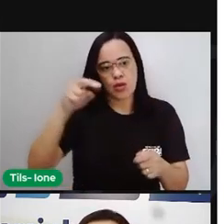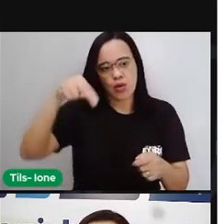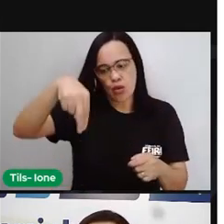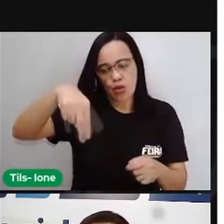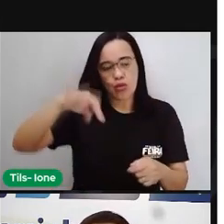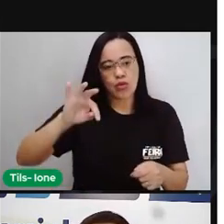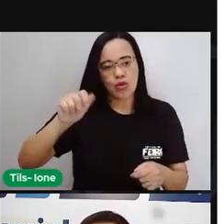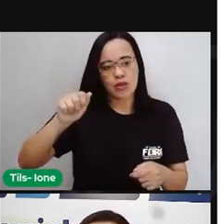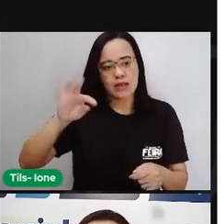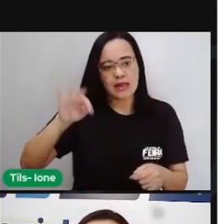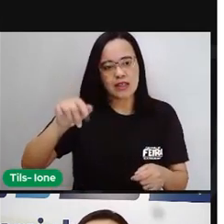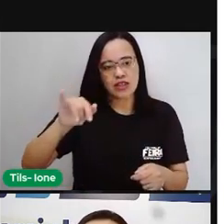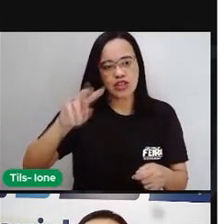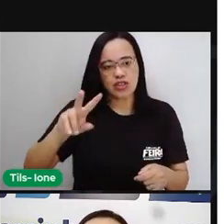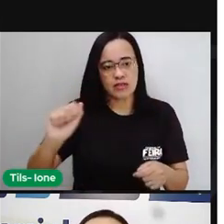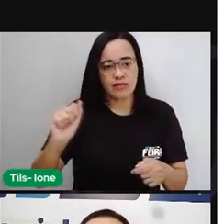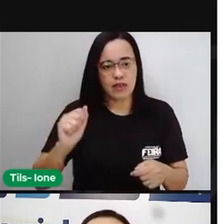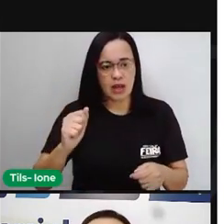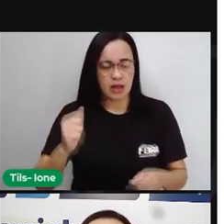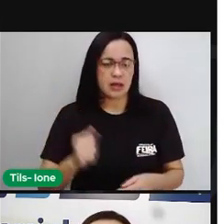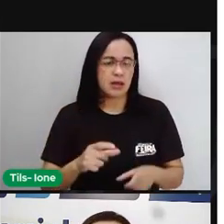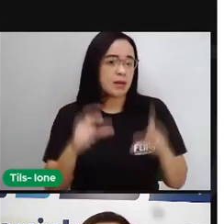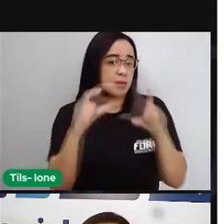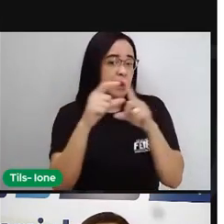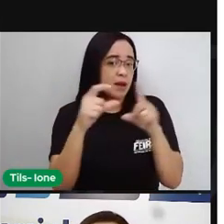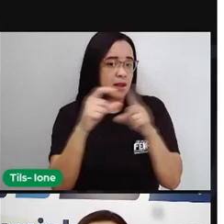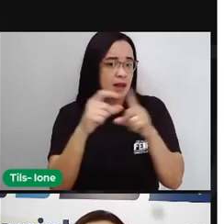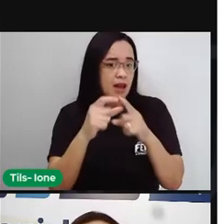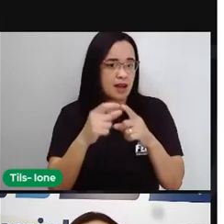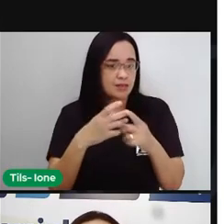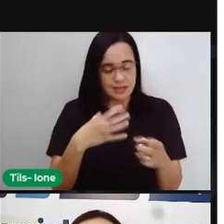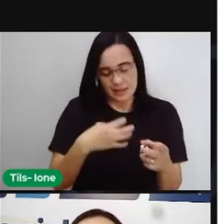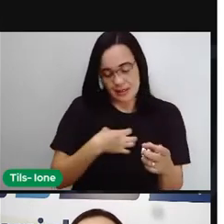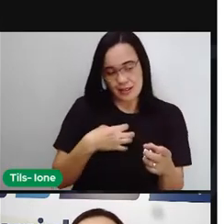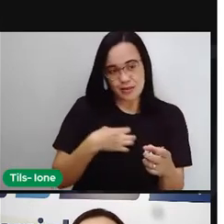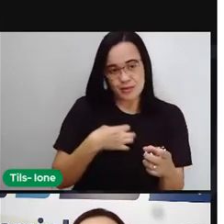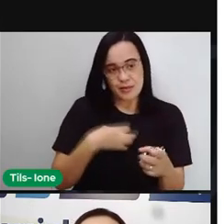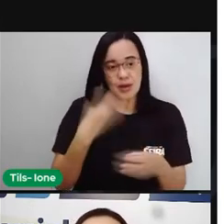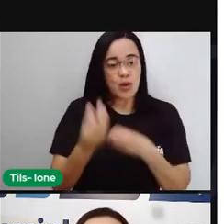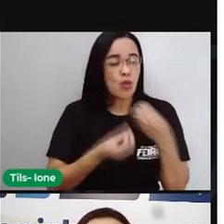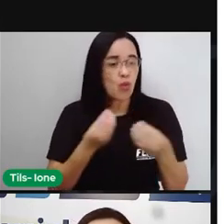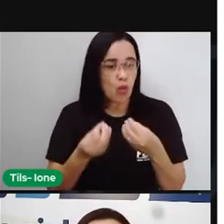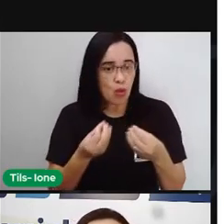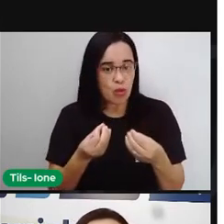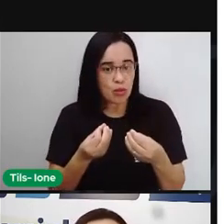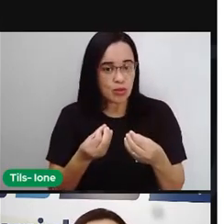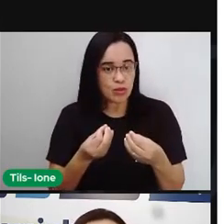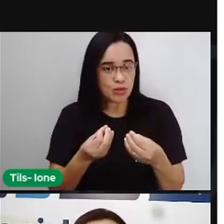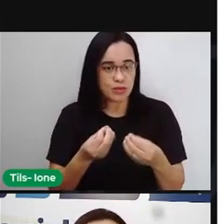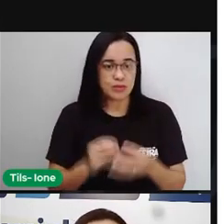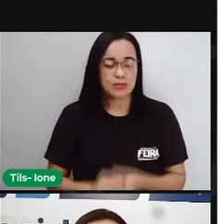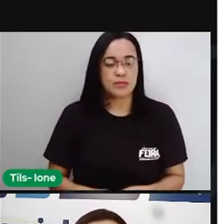as palavras ou expressões no sentido figurado. No sentido que não é o sentido real.